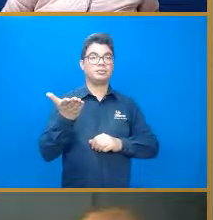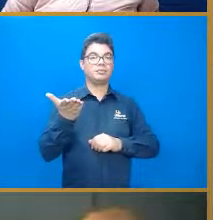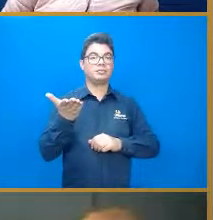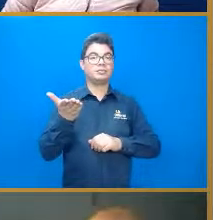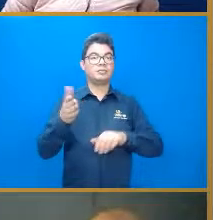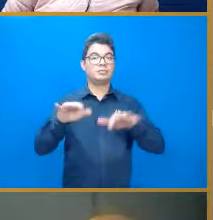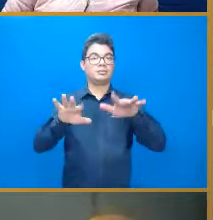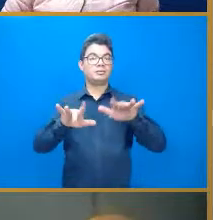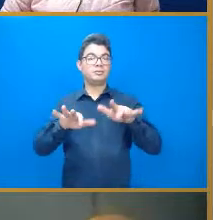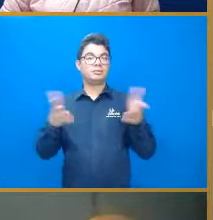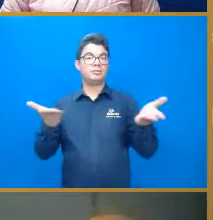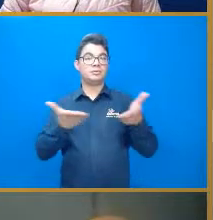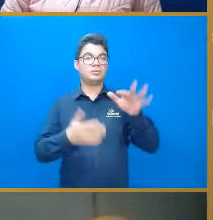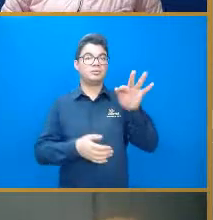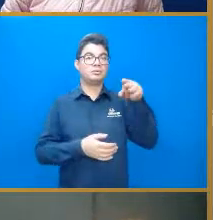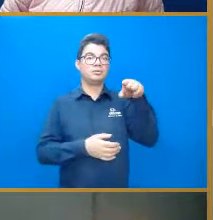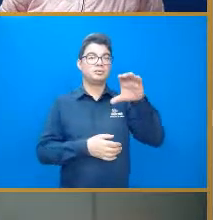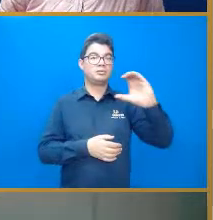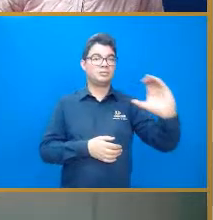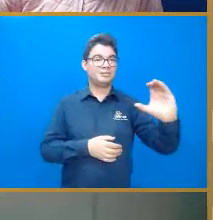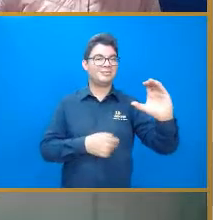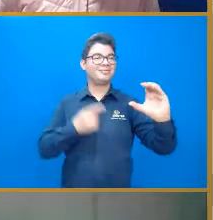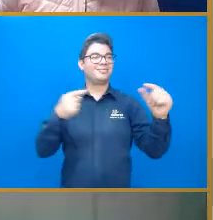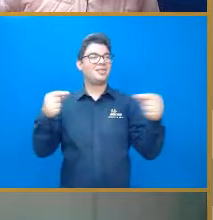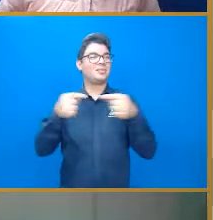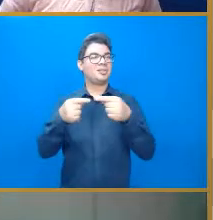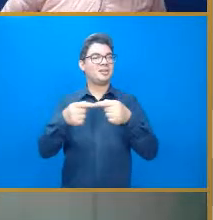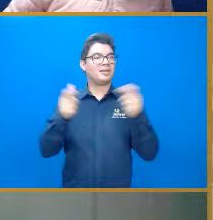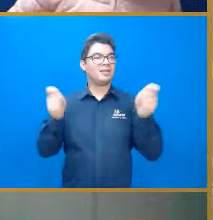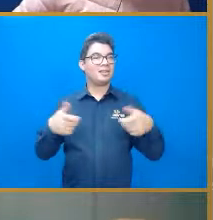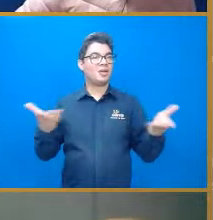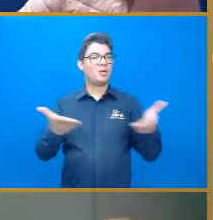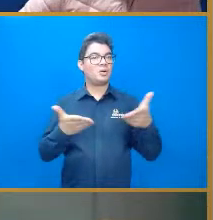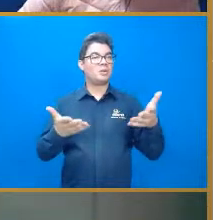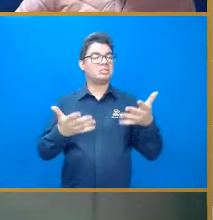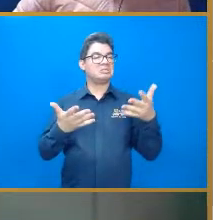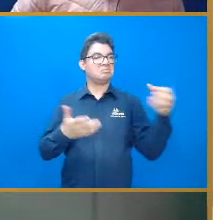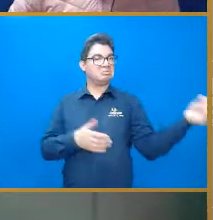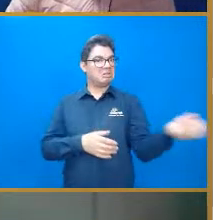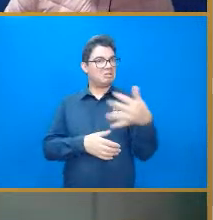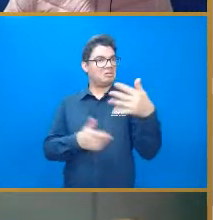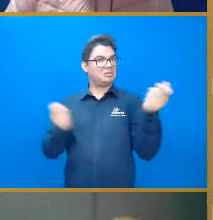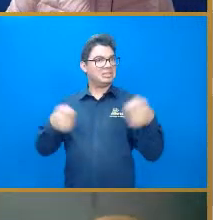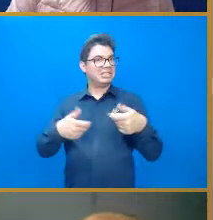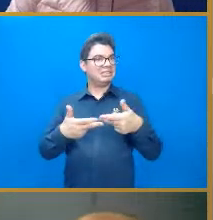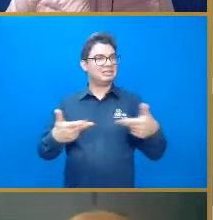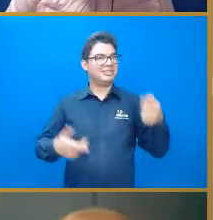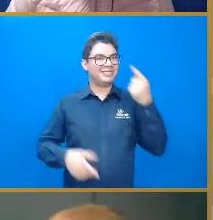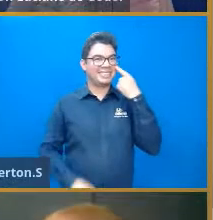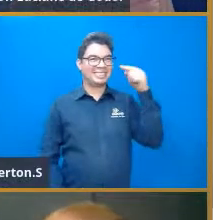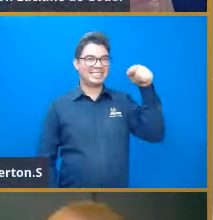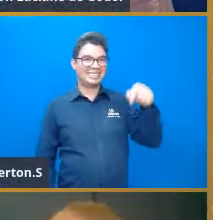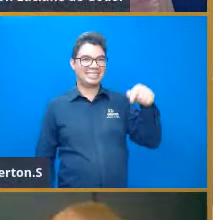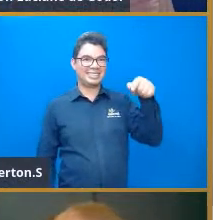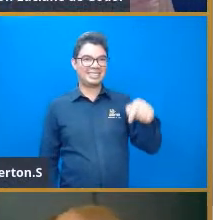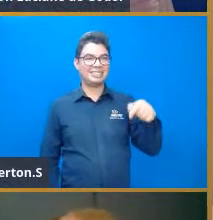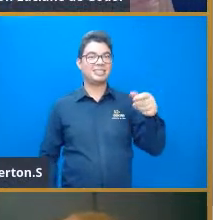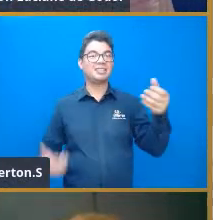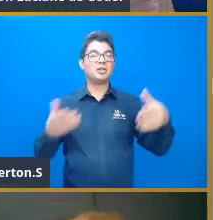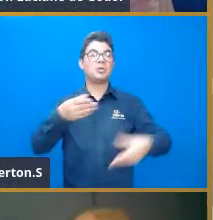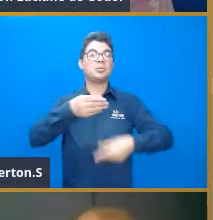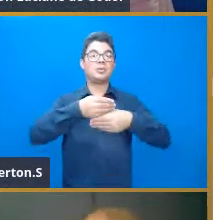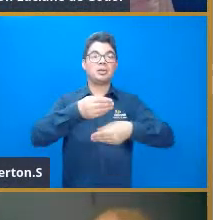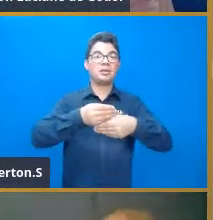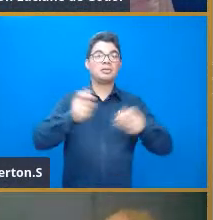um FMC, Flight Management Computer, é, hoje é tudo moderno, né? Perfeito, Manuel, complementando de uma